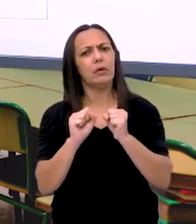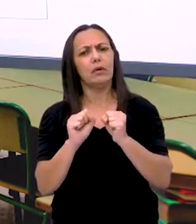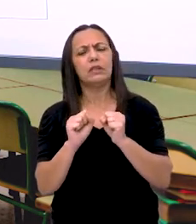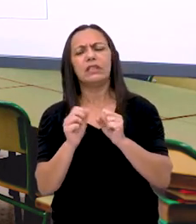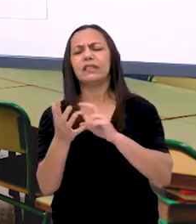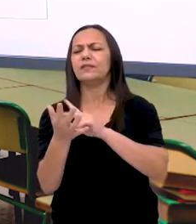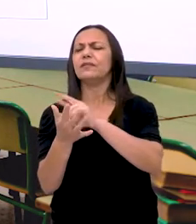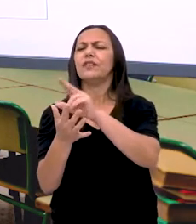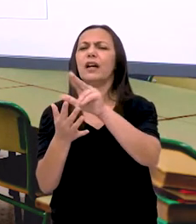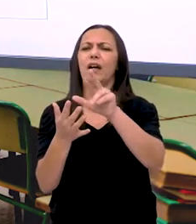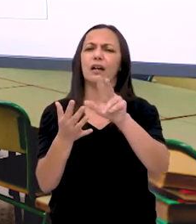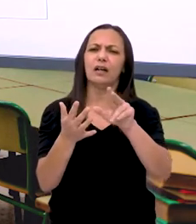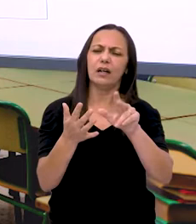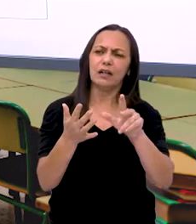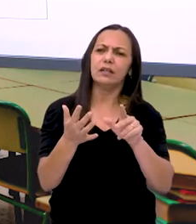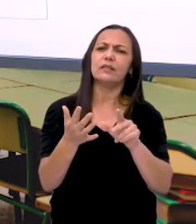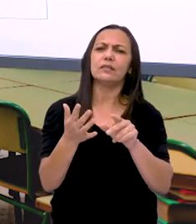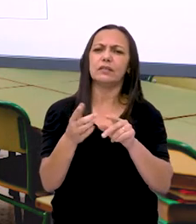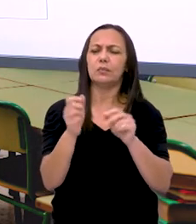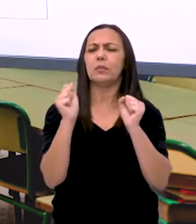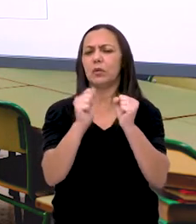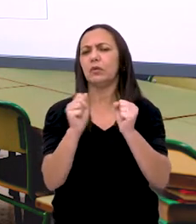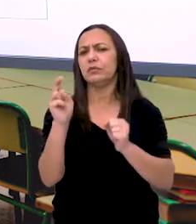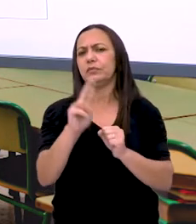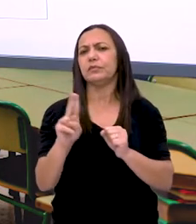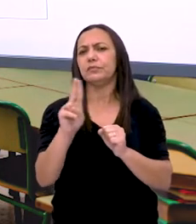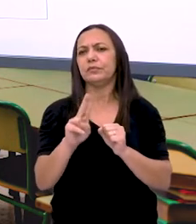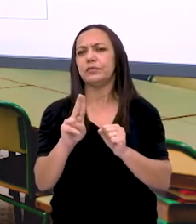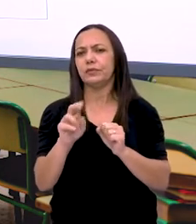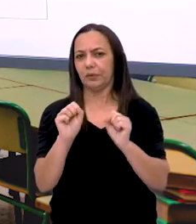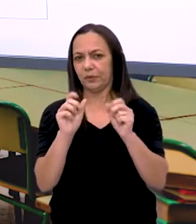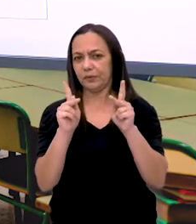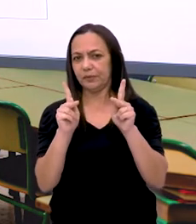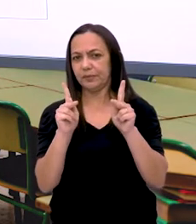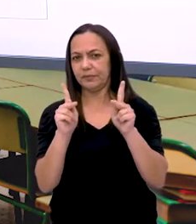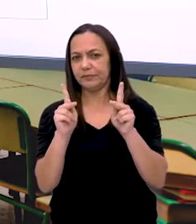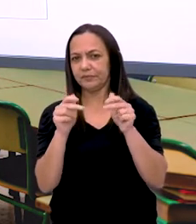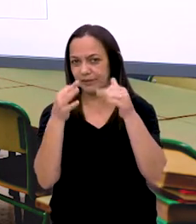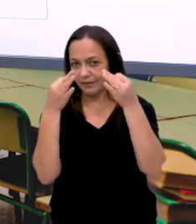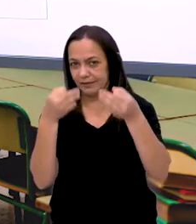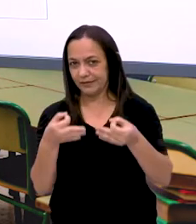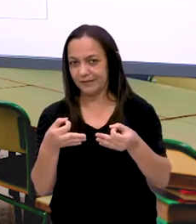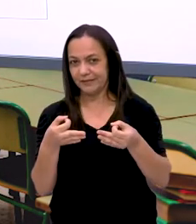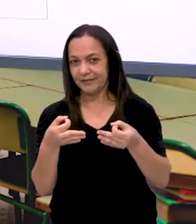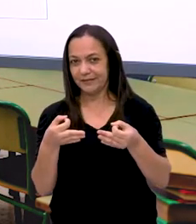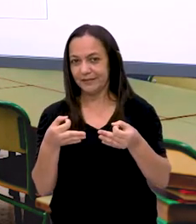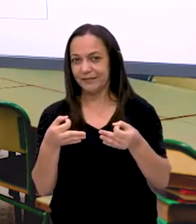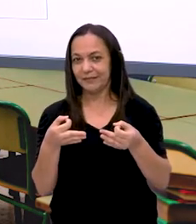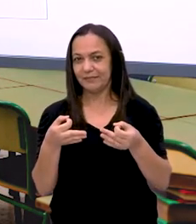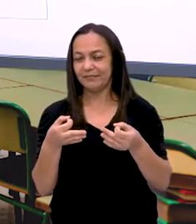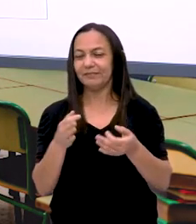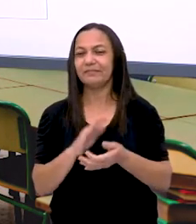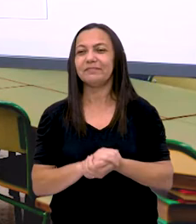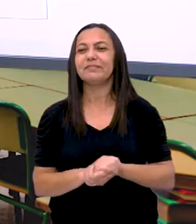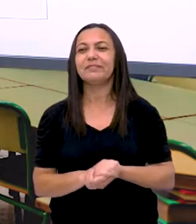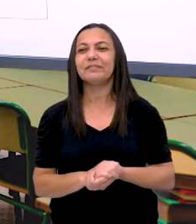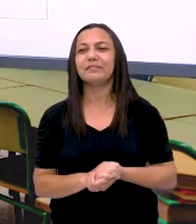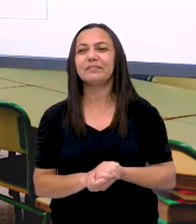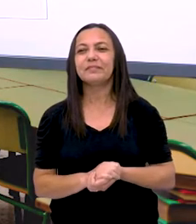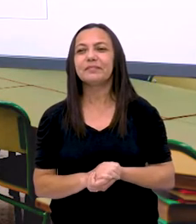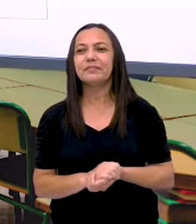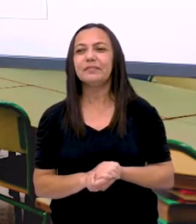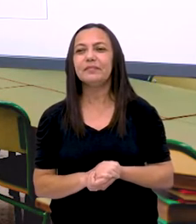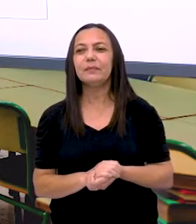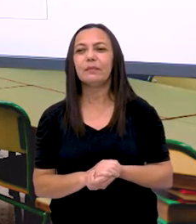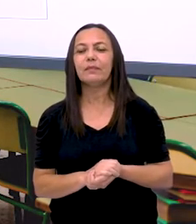Tá? E existem outras possibilidades. Conferido? Corretinho? Jóia.